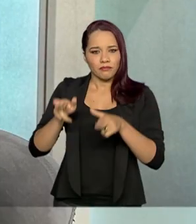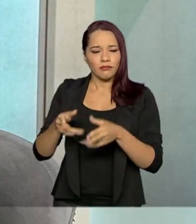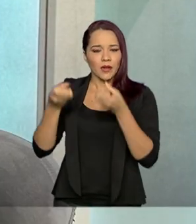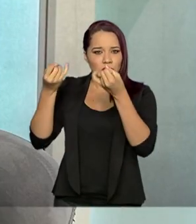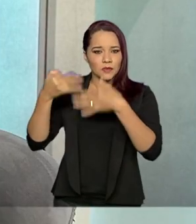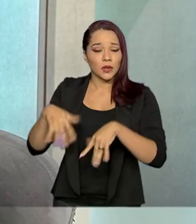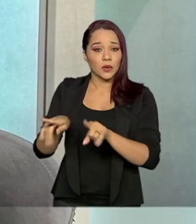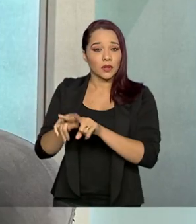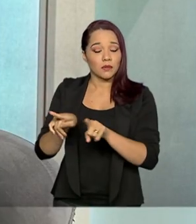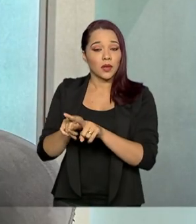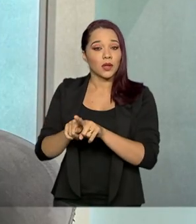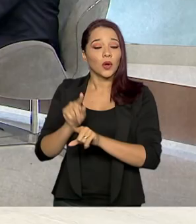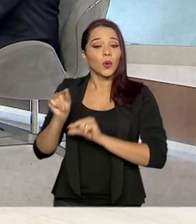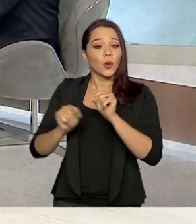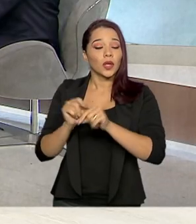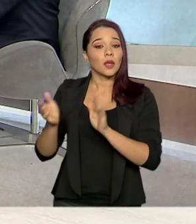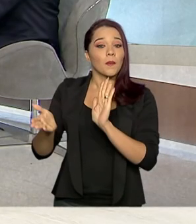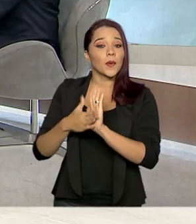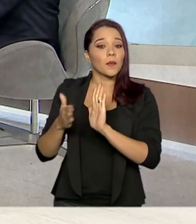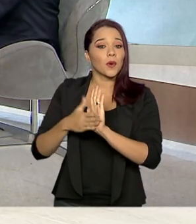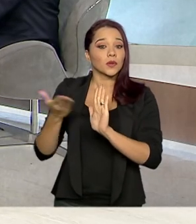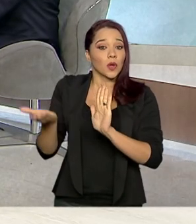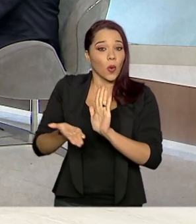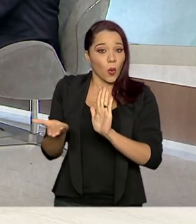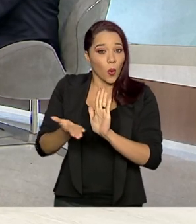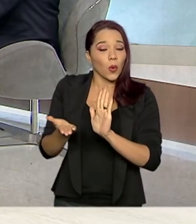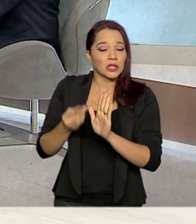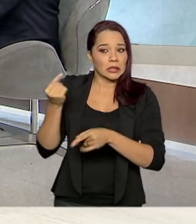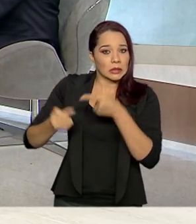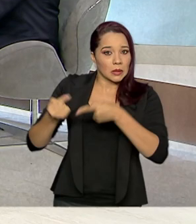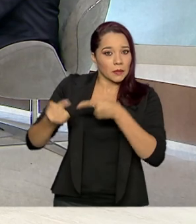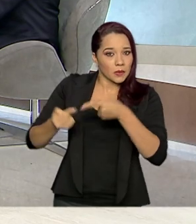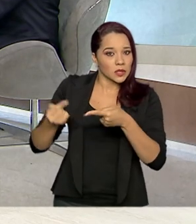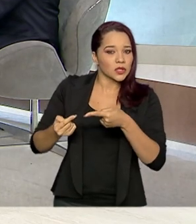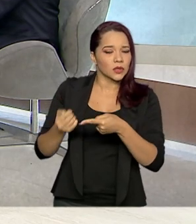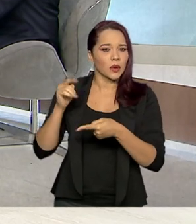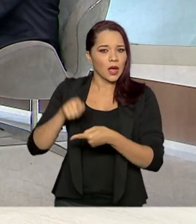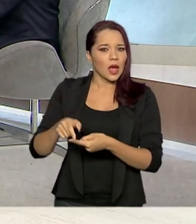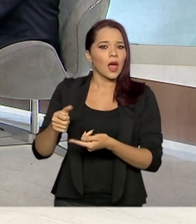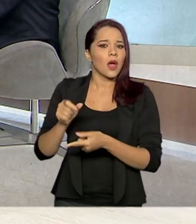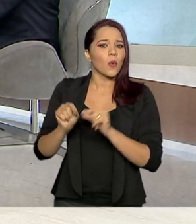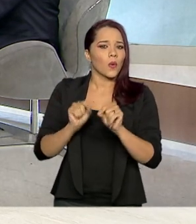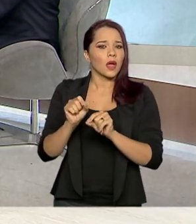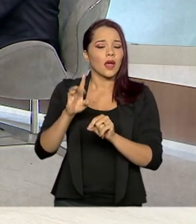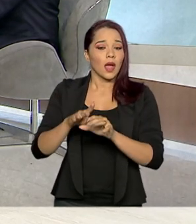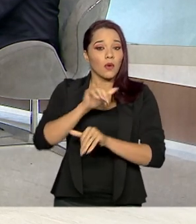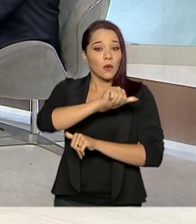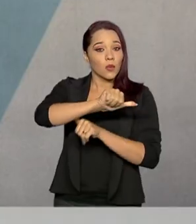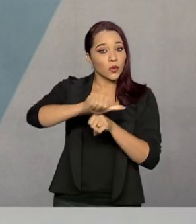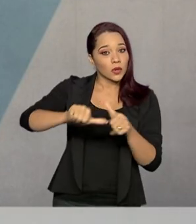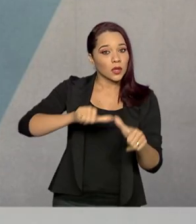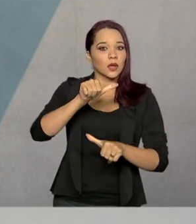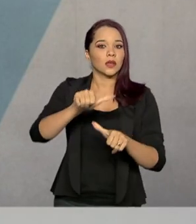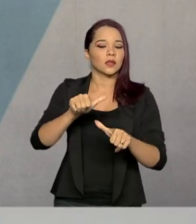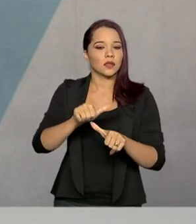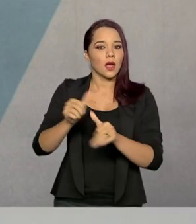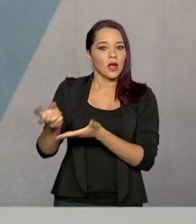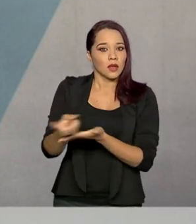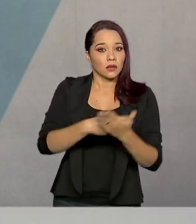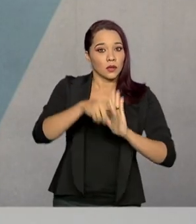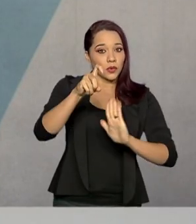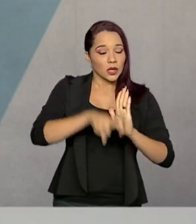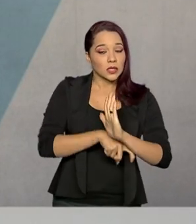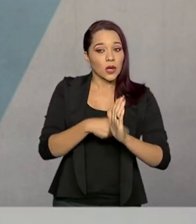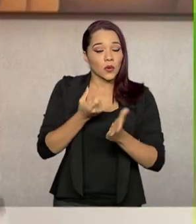menciona, o que está sendo proposto hoje, que está sendo debatido, é basicamente uma alteração da tributação do